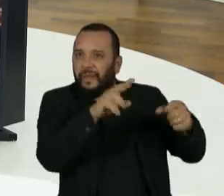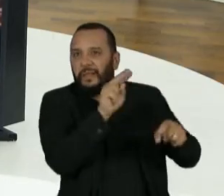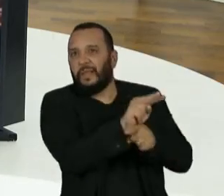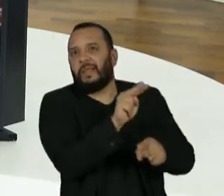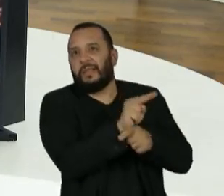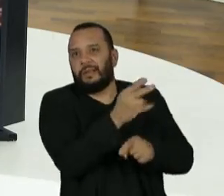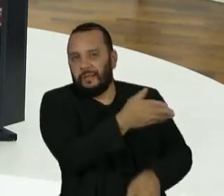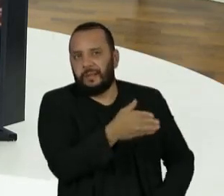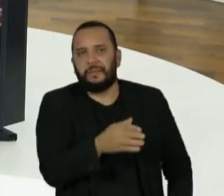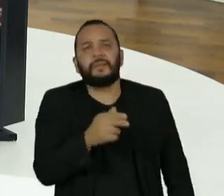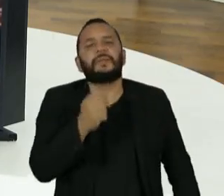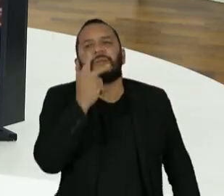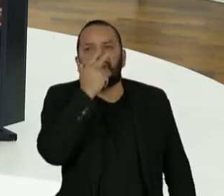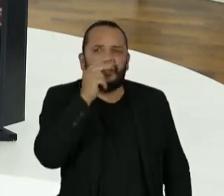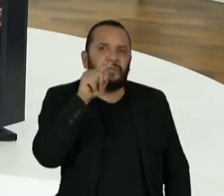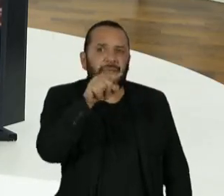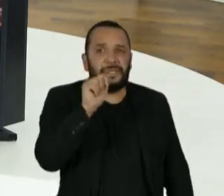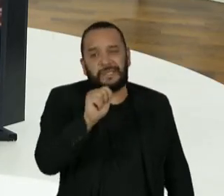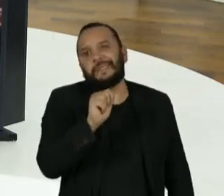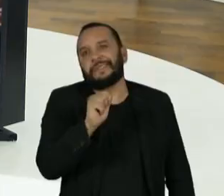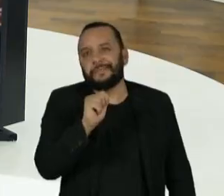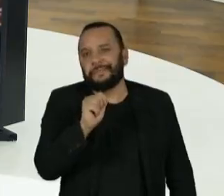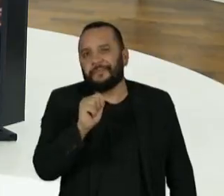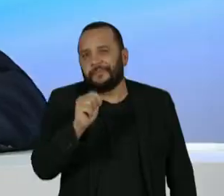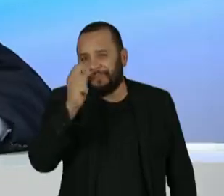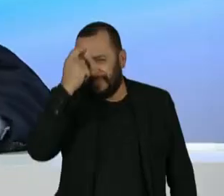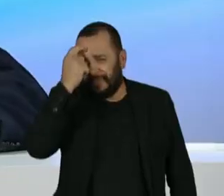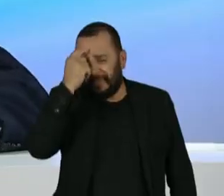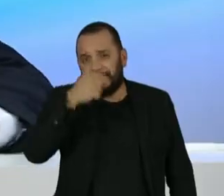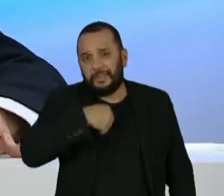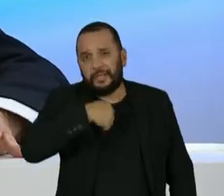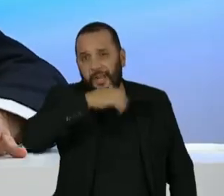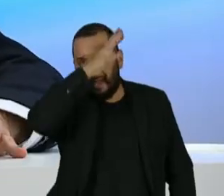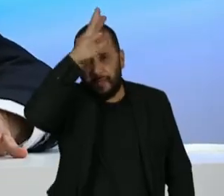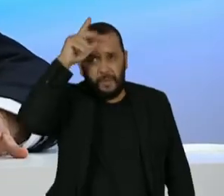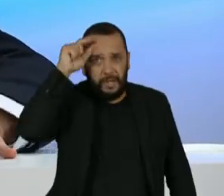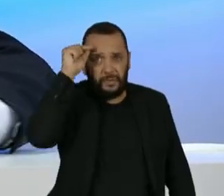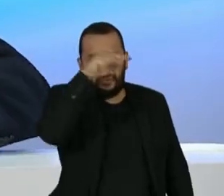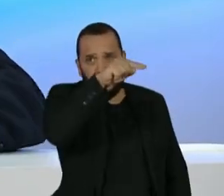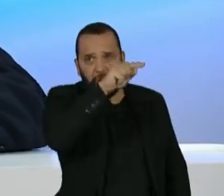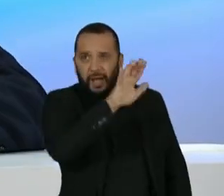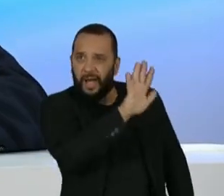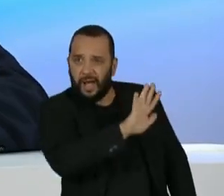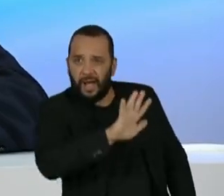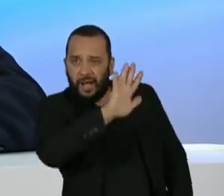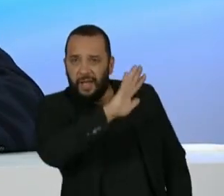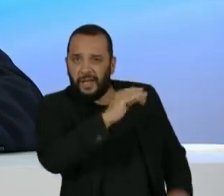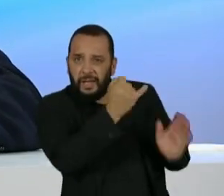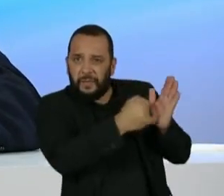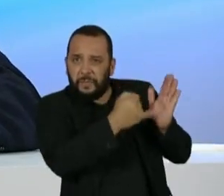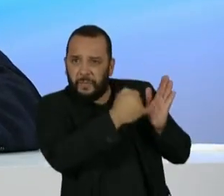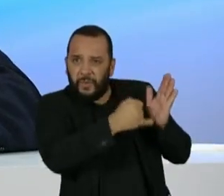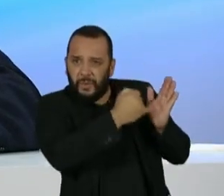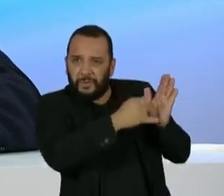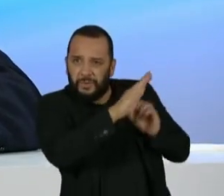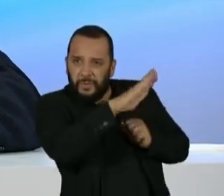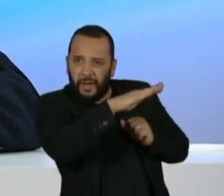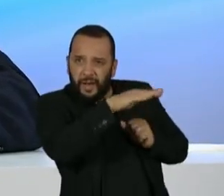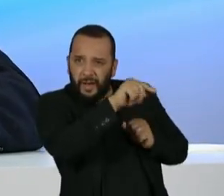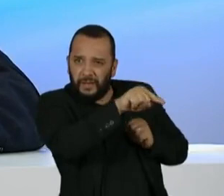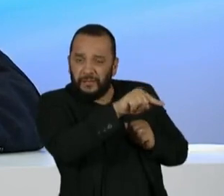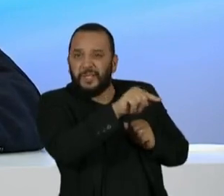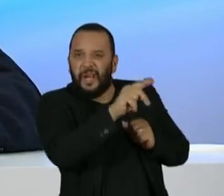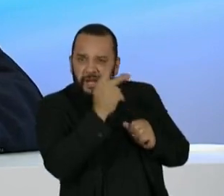a maneira como a Zona Franca foi tratada, está sendo tratada, como ela veio do relatório da Câmara, o senhor acha que ela está bem